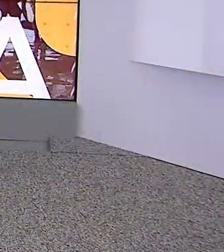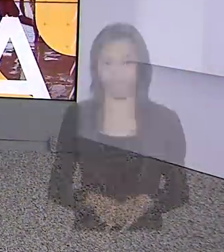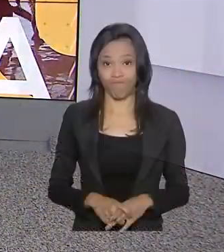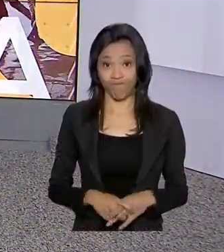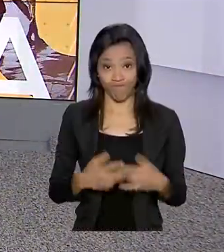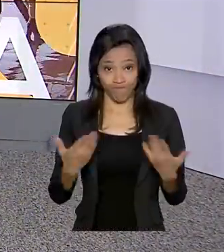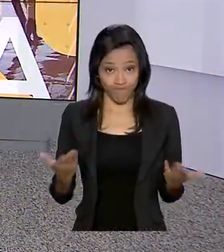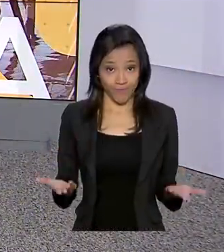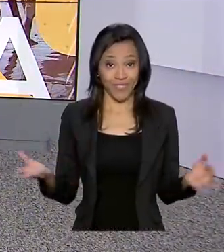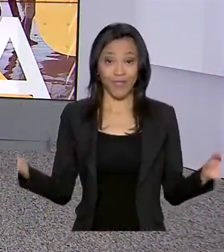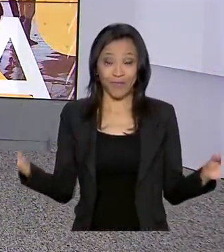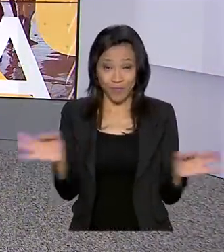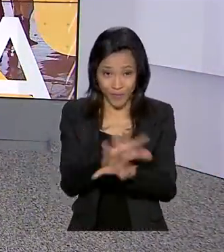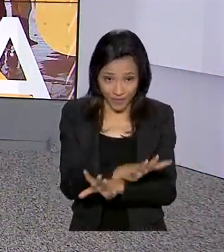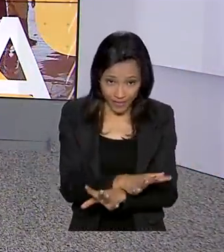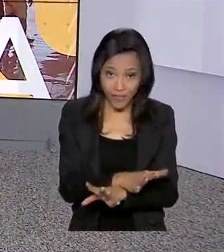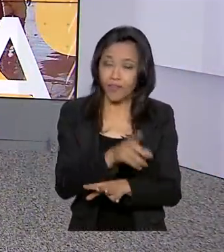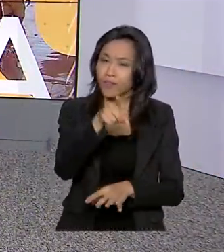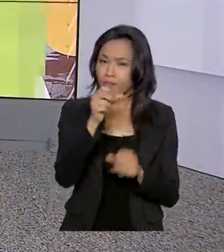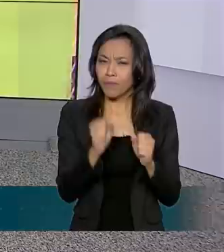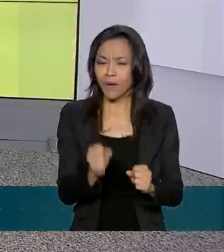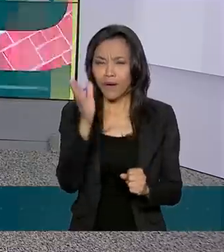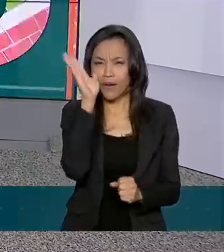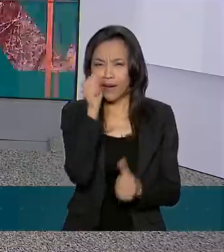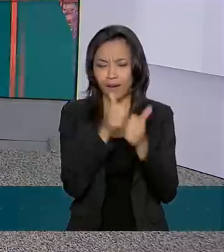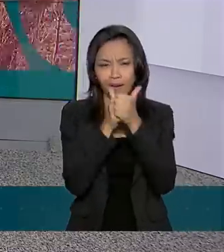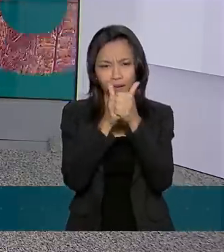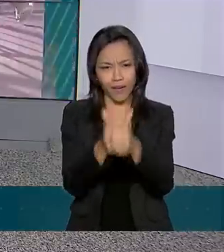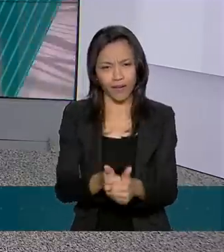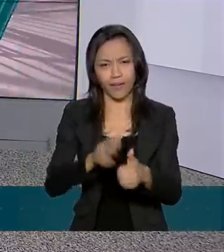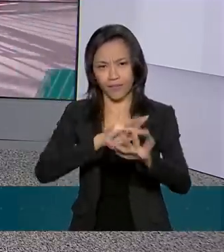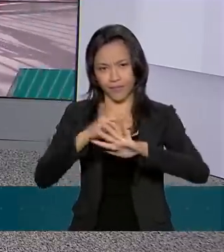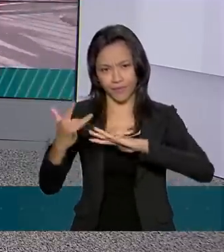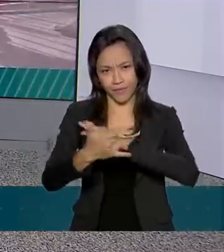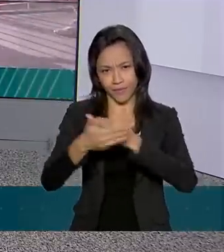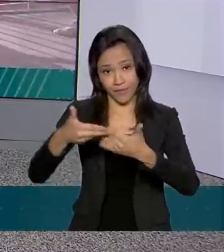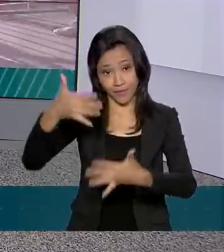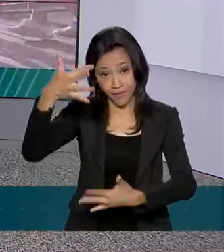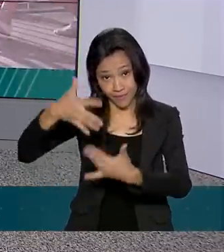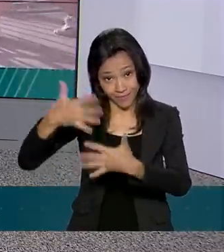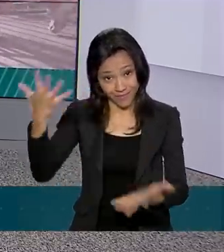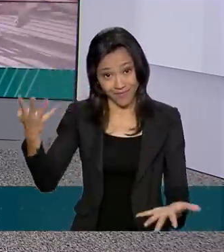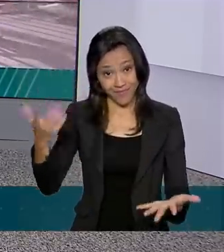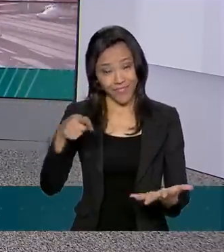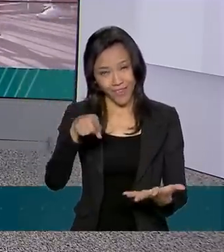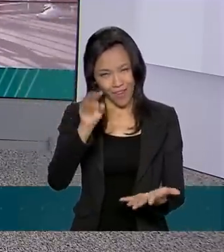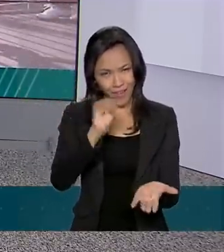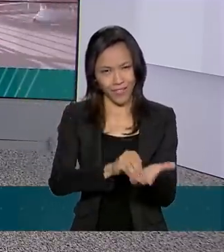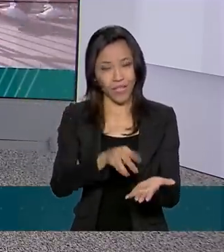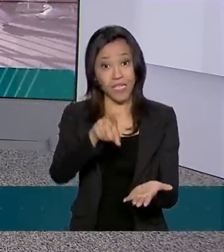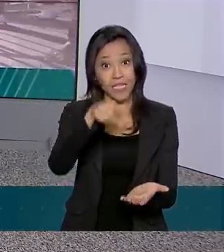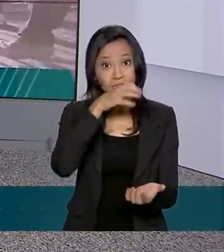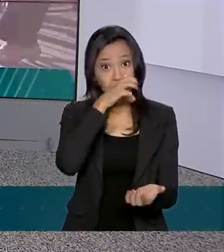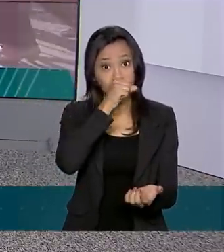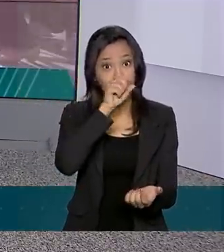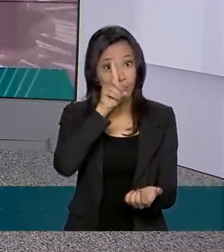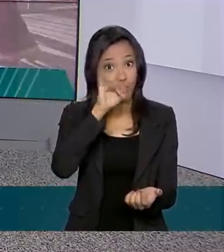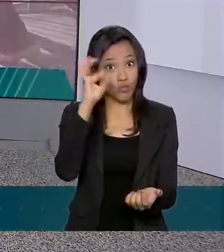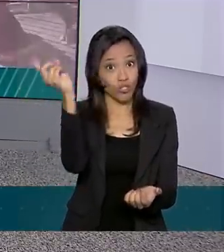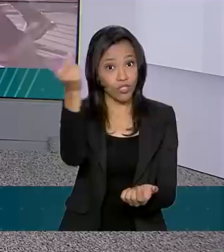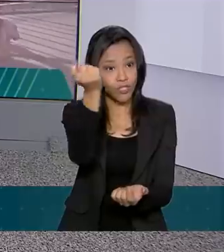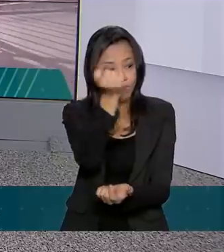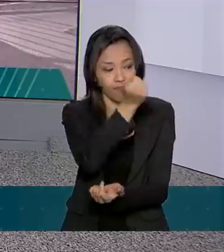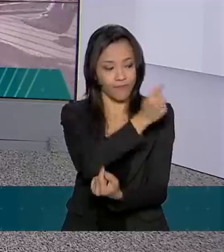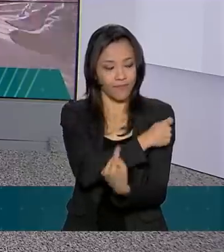O Brasil em Dia fica por aqui, você pode nos acompanhar também pelas redes sociais. Coloque na sua agenda, sábado é dia D de